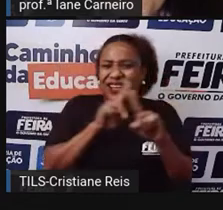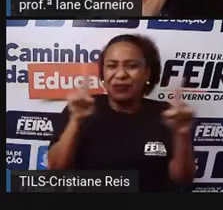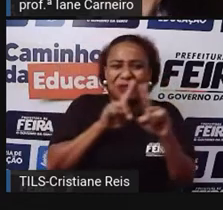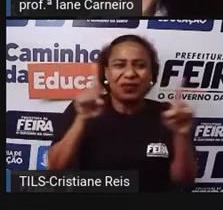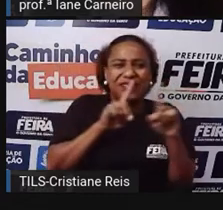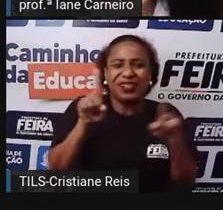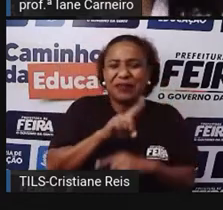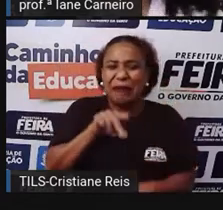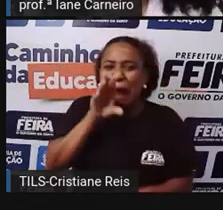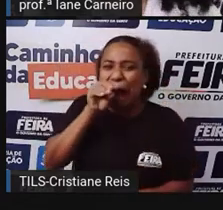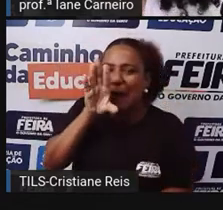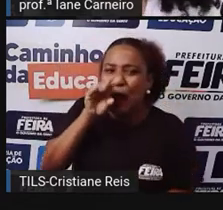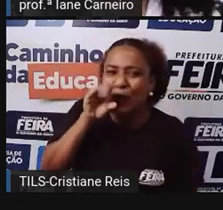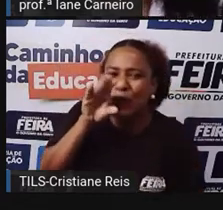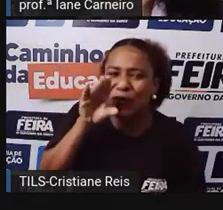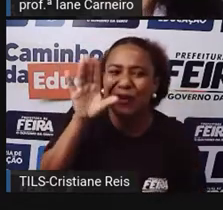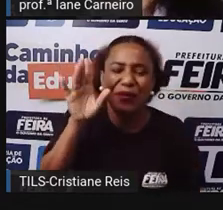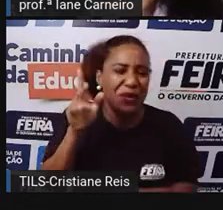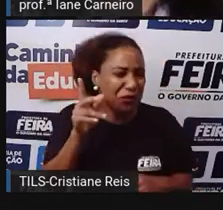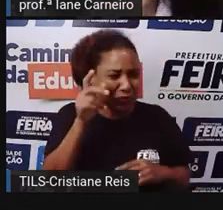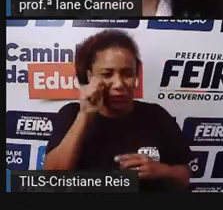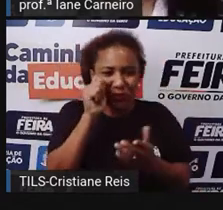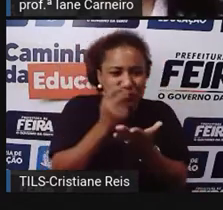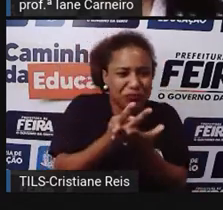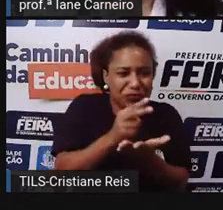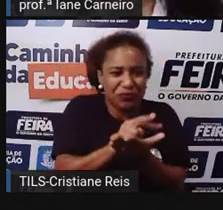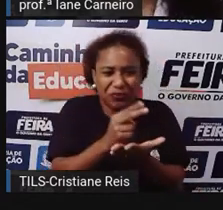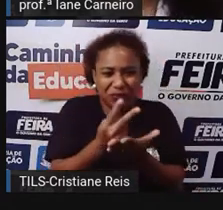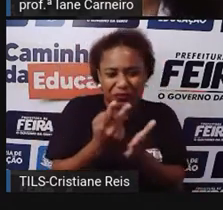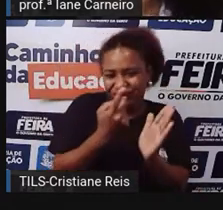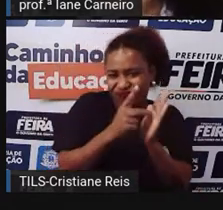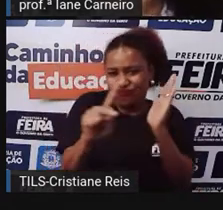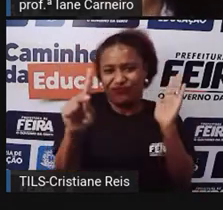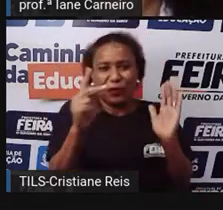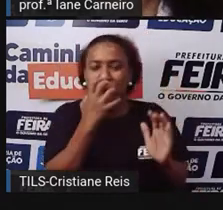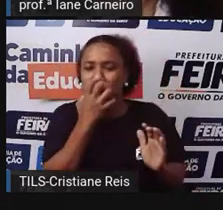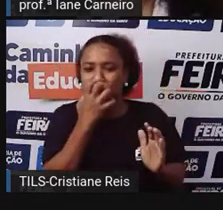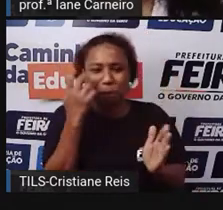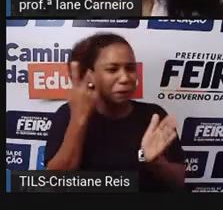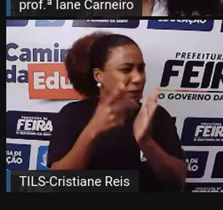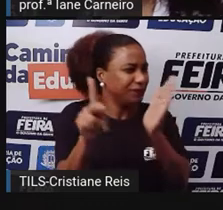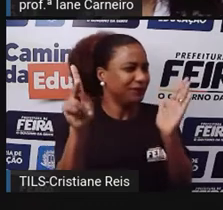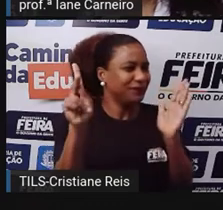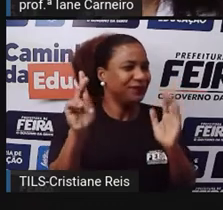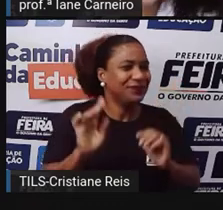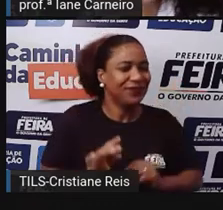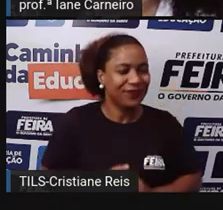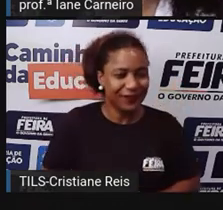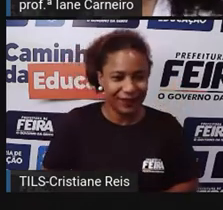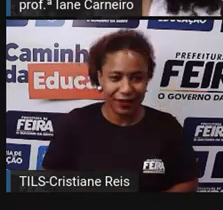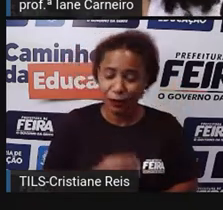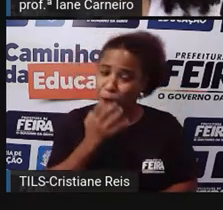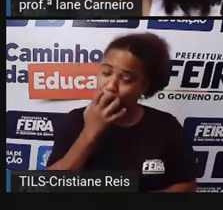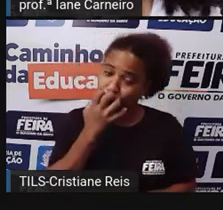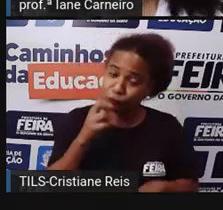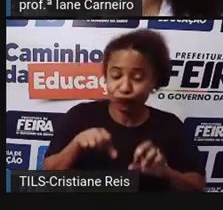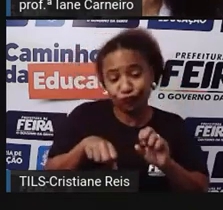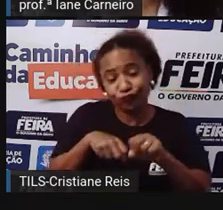é muito barulho, não me deixa dormir, sai fora! E o cachorro foi embora!